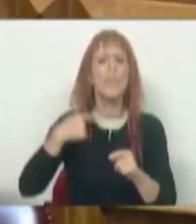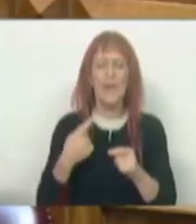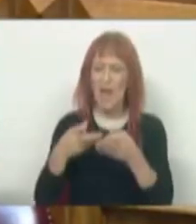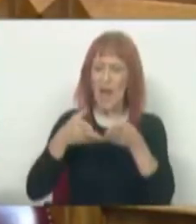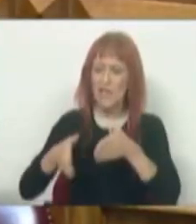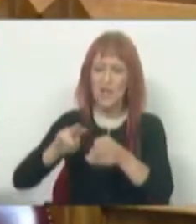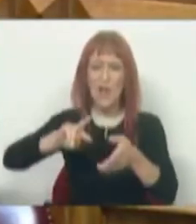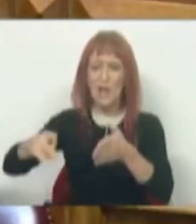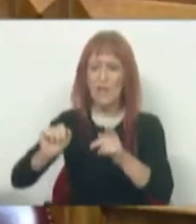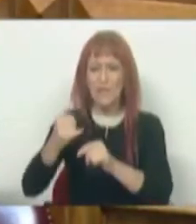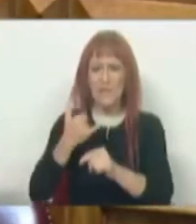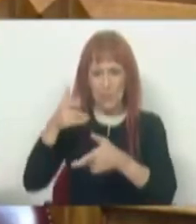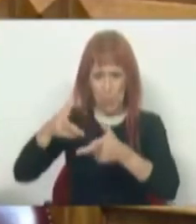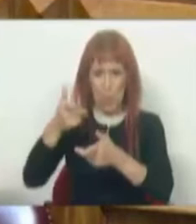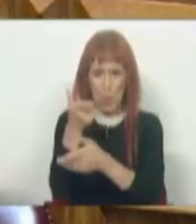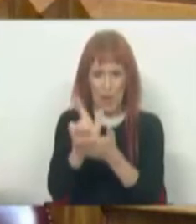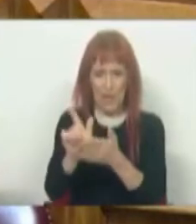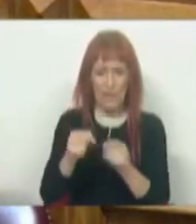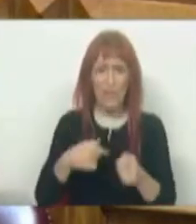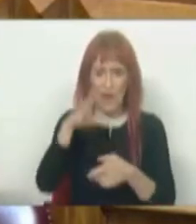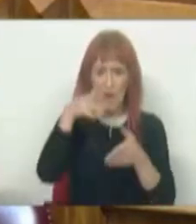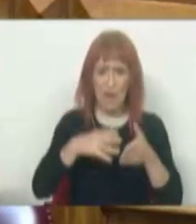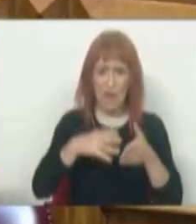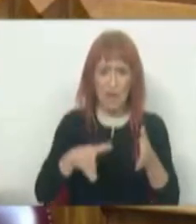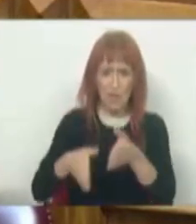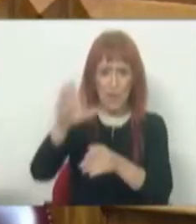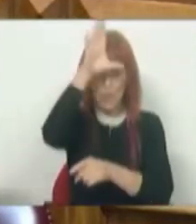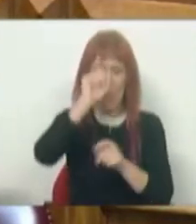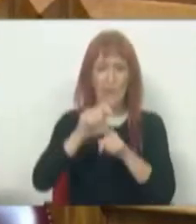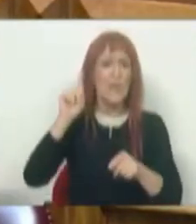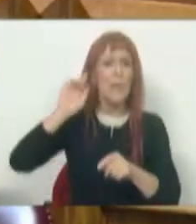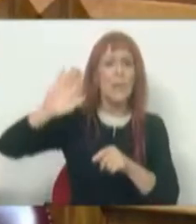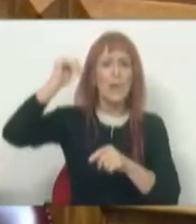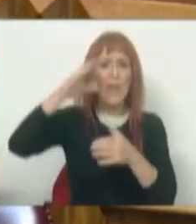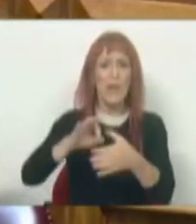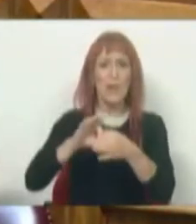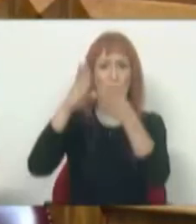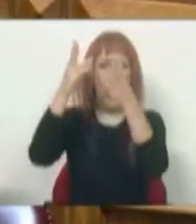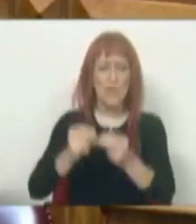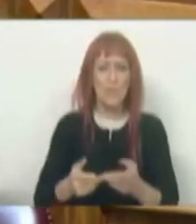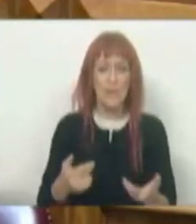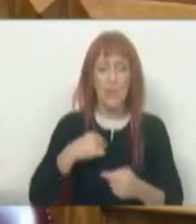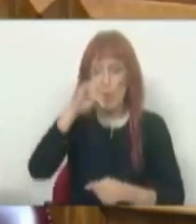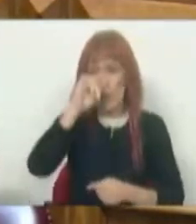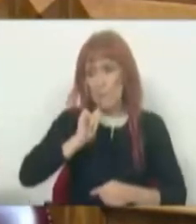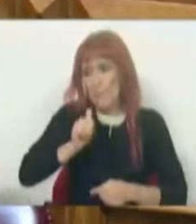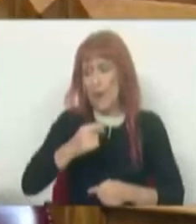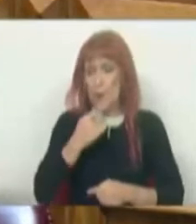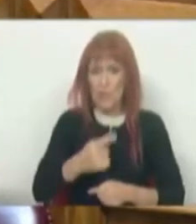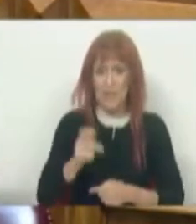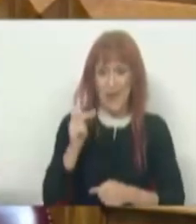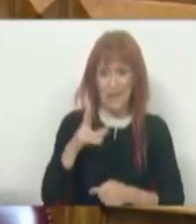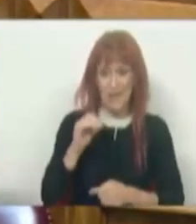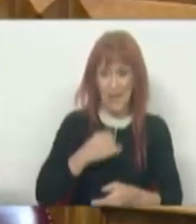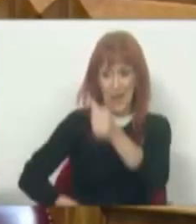estratégia alternativa do LIVRE. A estratégia do Governo é prioridade à consolidação orçamental. E eu lembro-me bem do que disse há 10